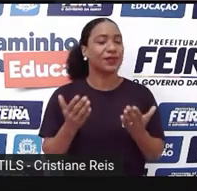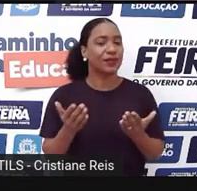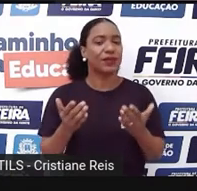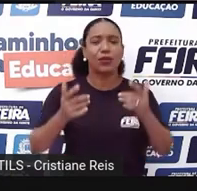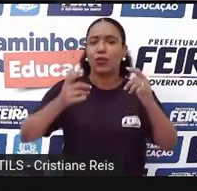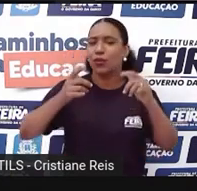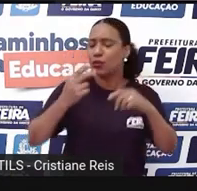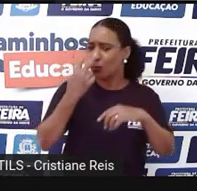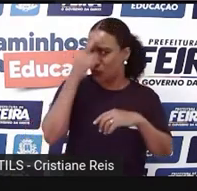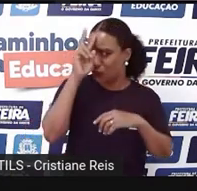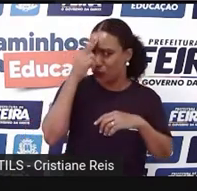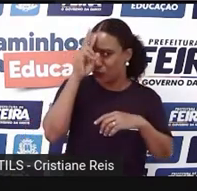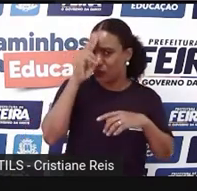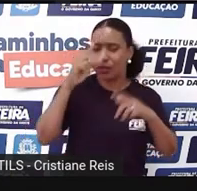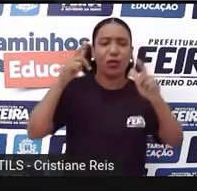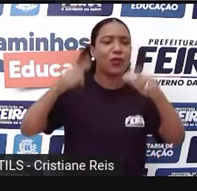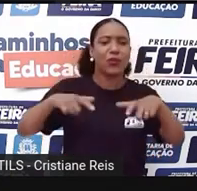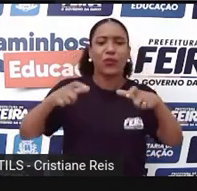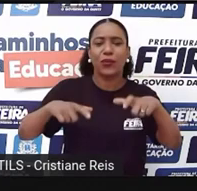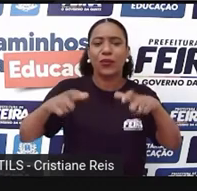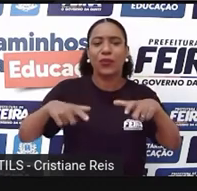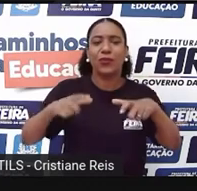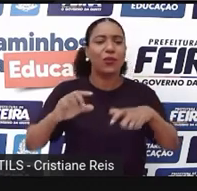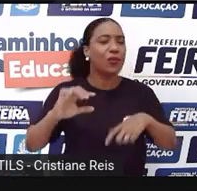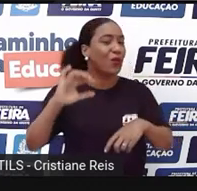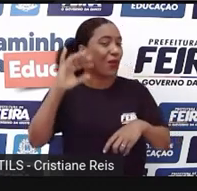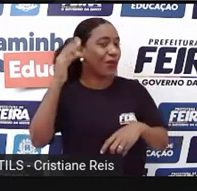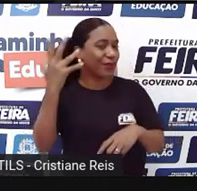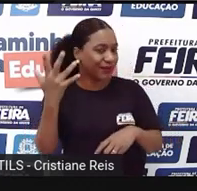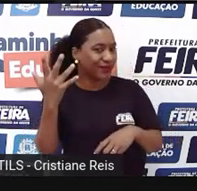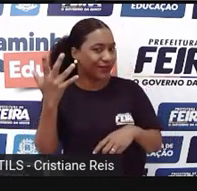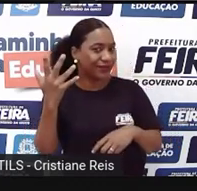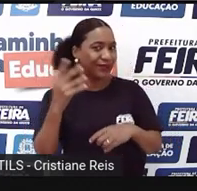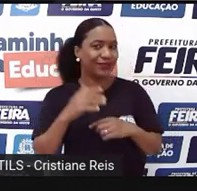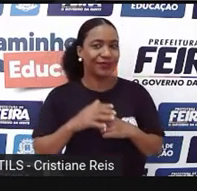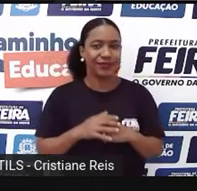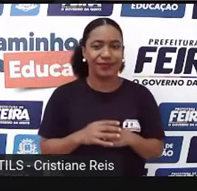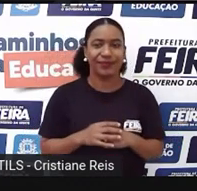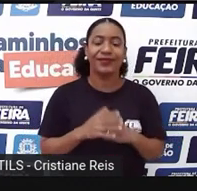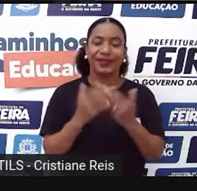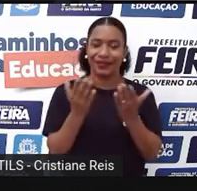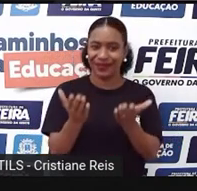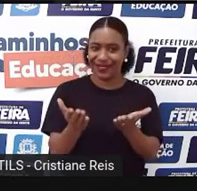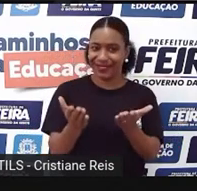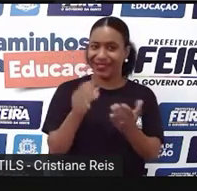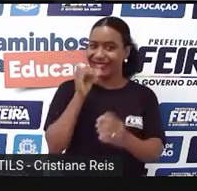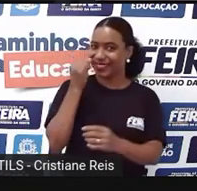onde a história acontece? It takes place em Verona e Verona.